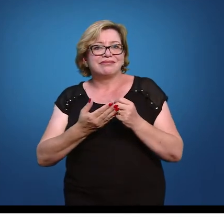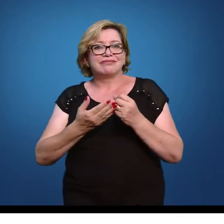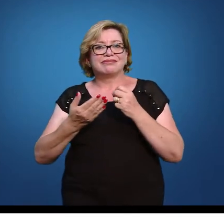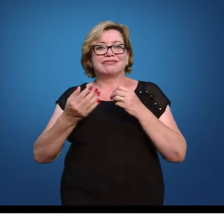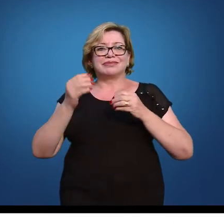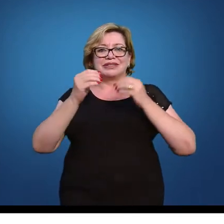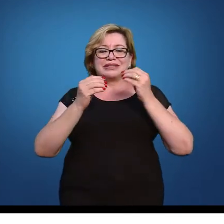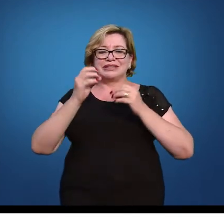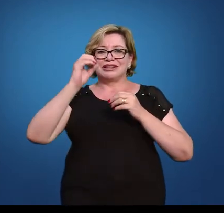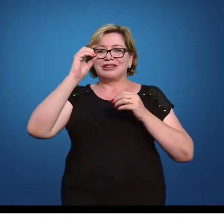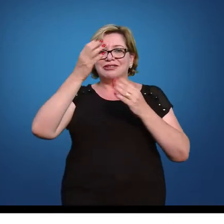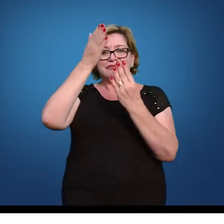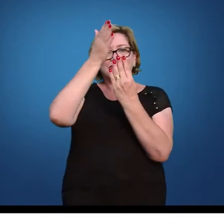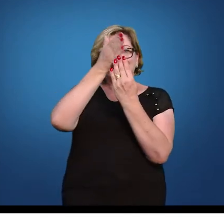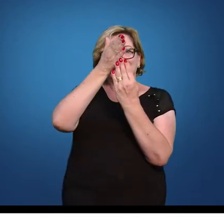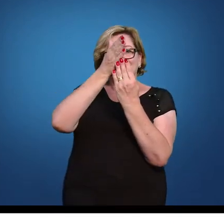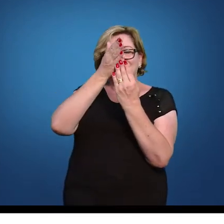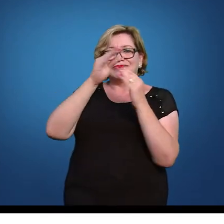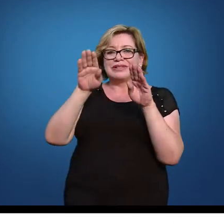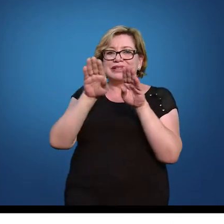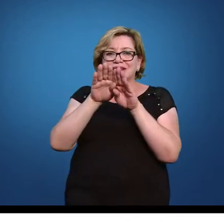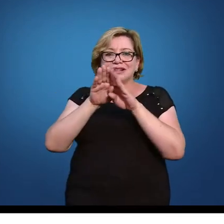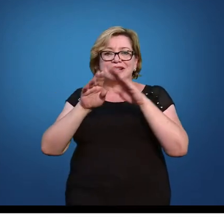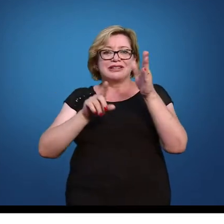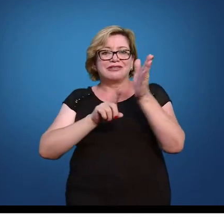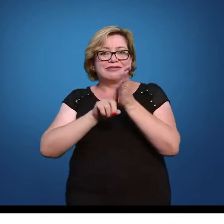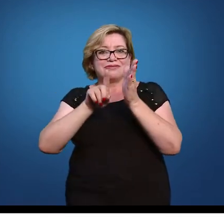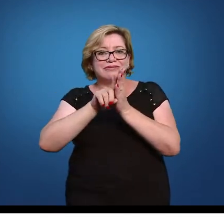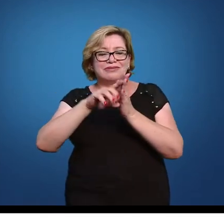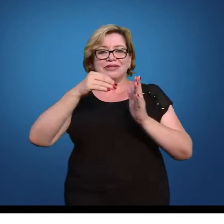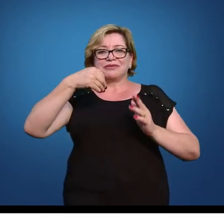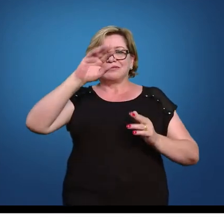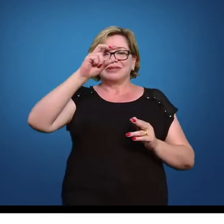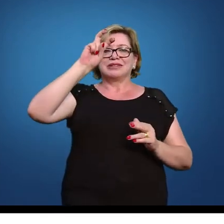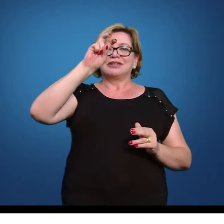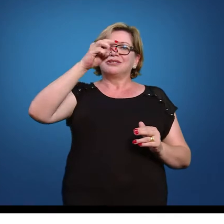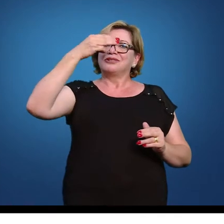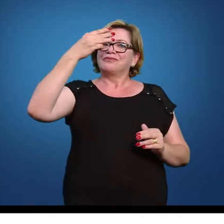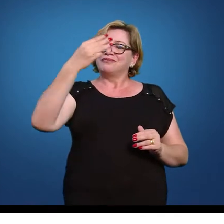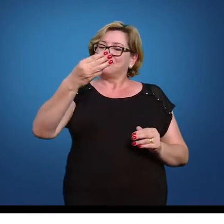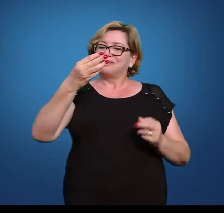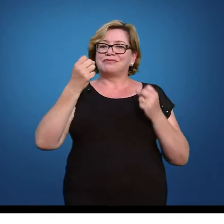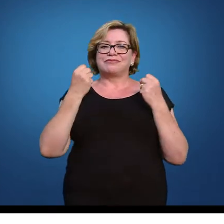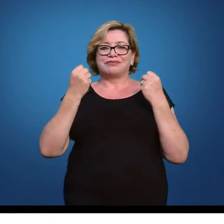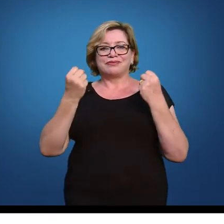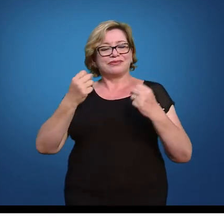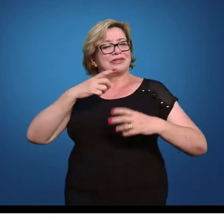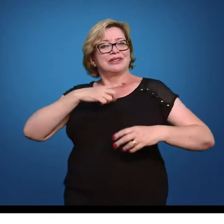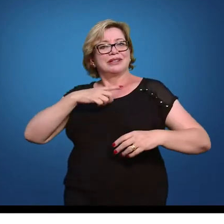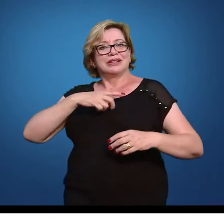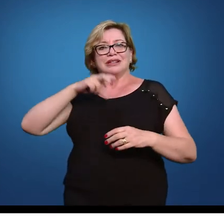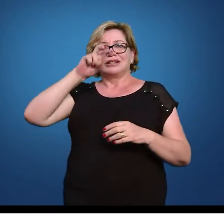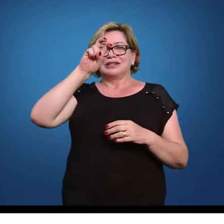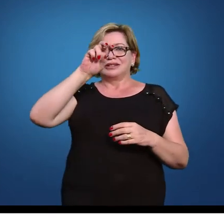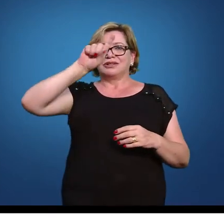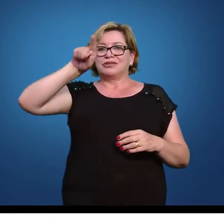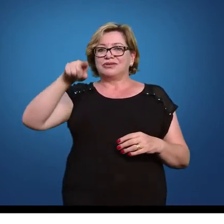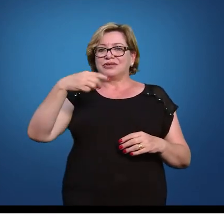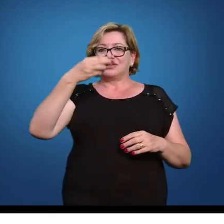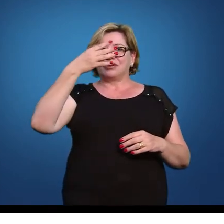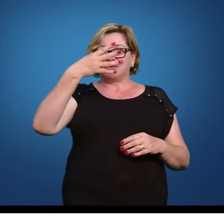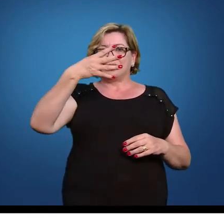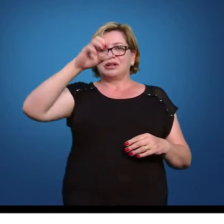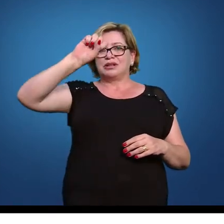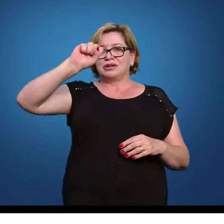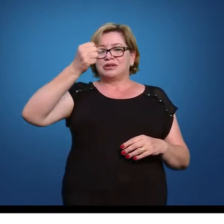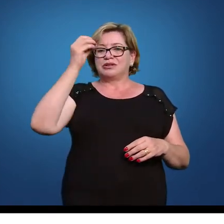média no nível padrão e na nossa pergunta superior a 53 quilos eu tenho exatamente o que? 5,48